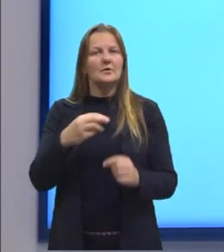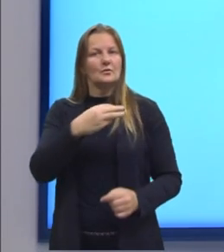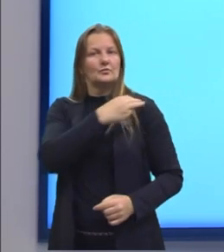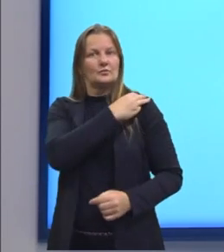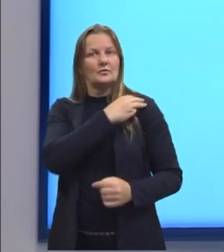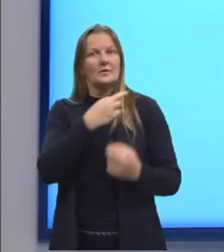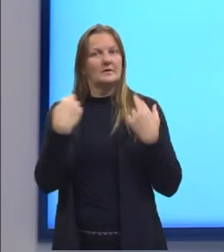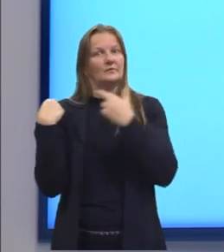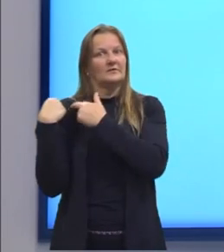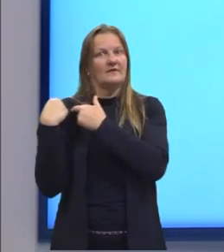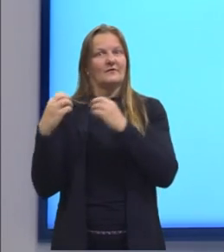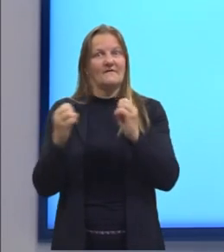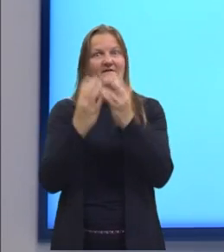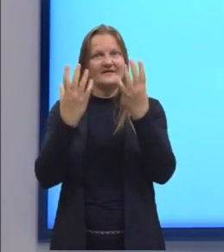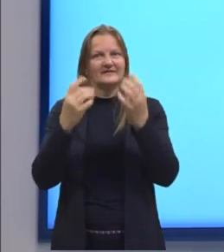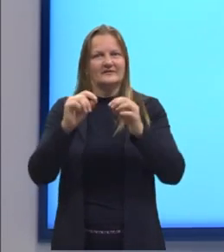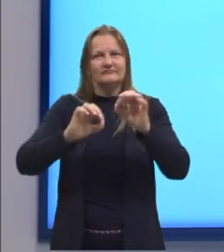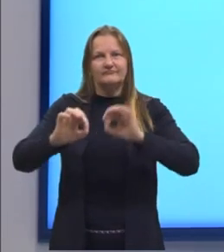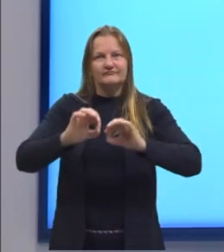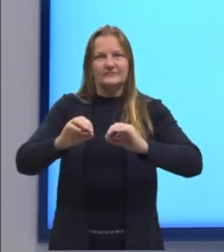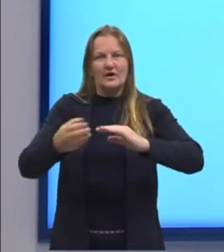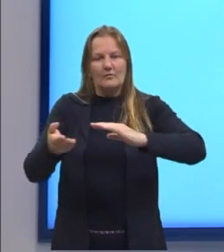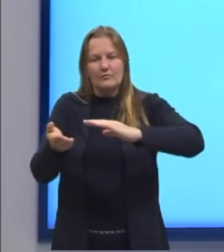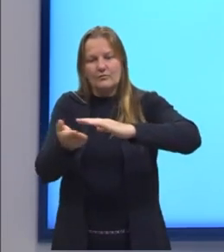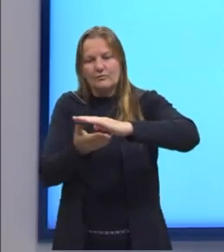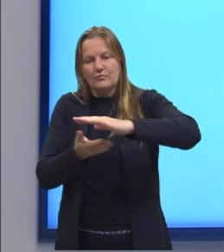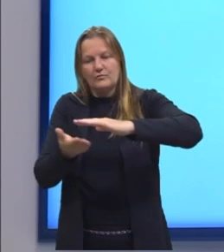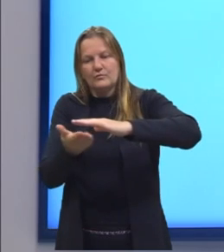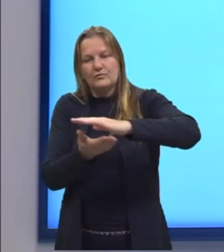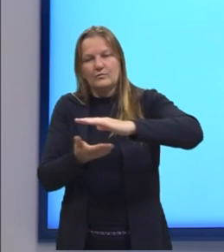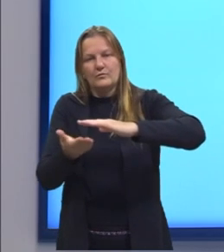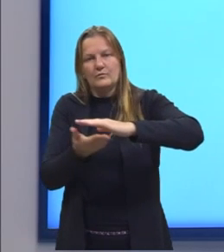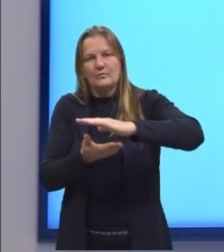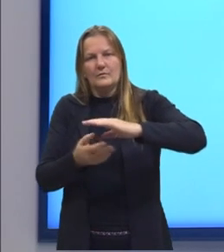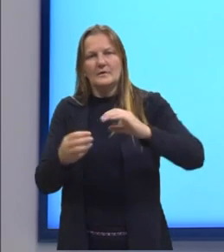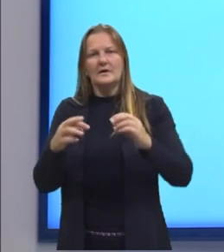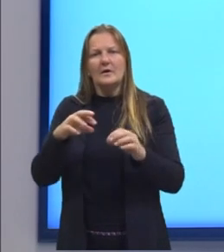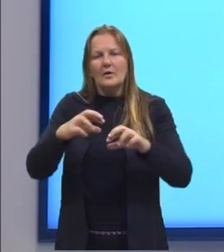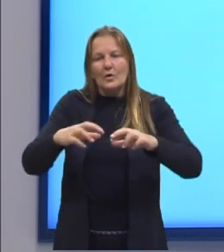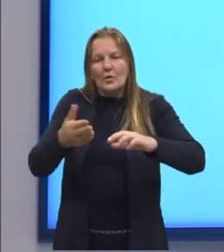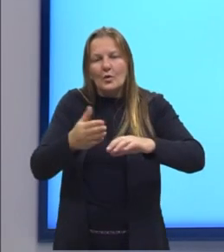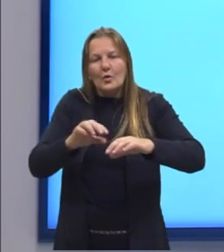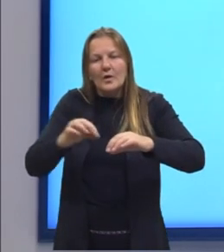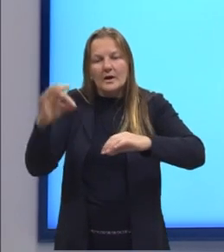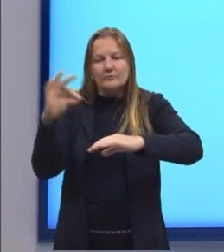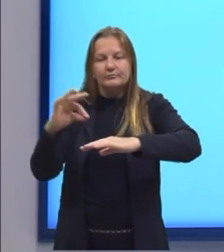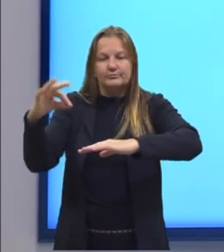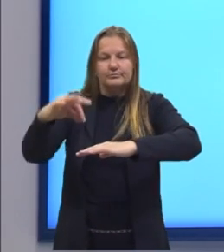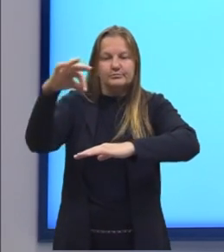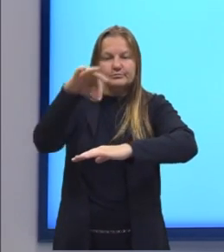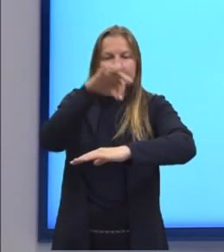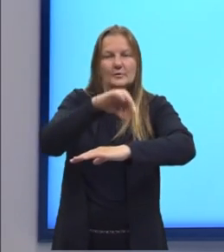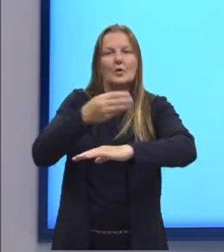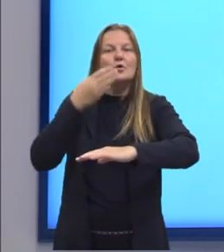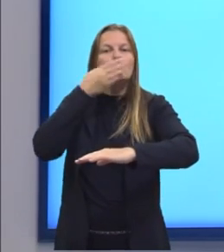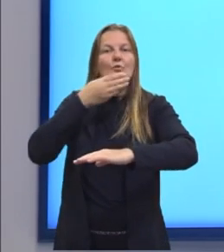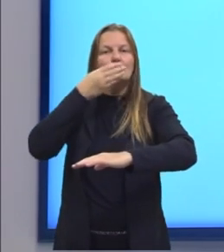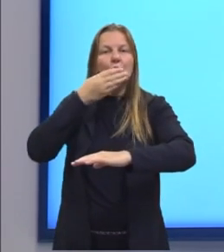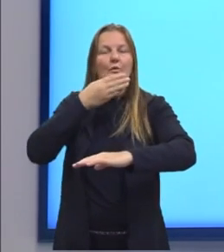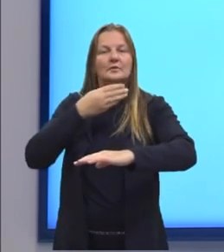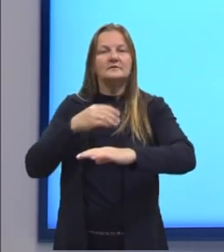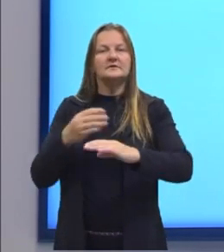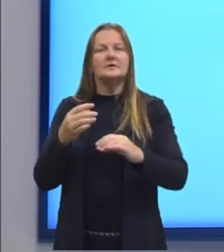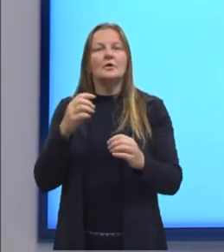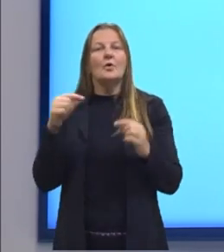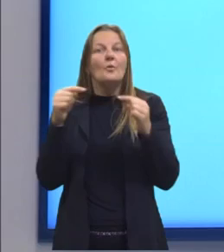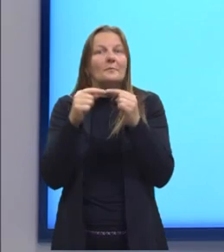desejará dispor da maior área possível da região em que serão afixados os doces. Para atingir todos os